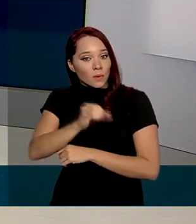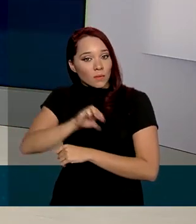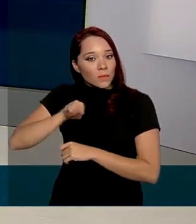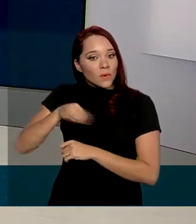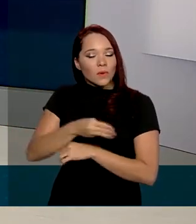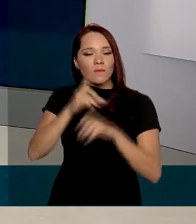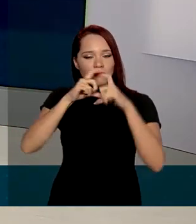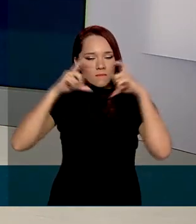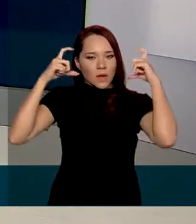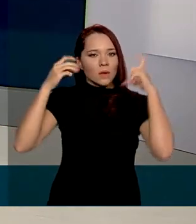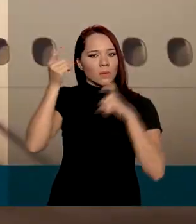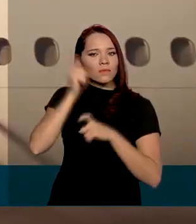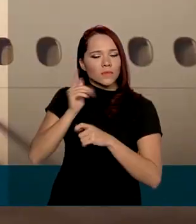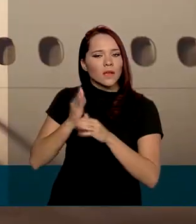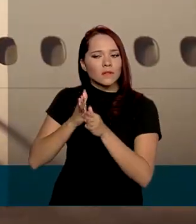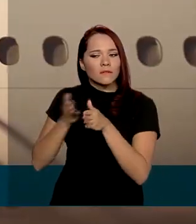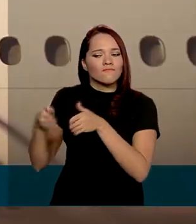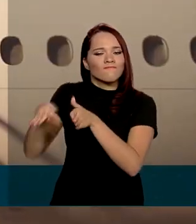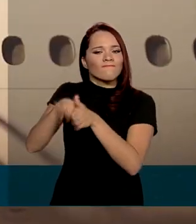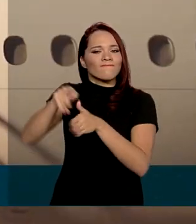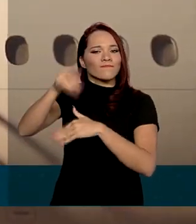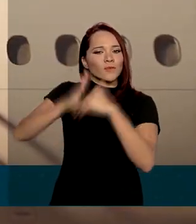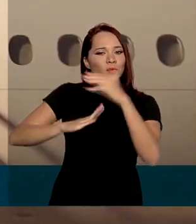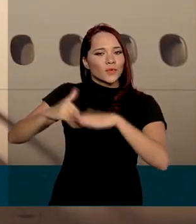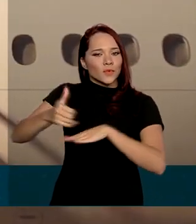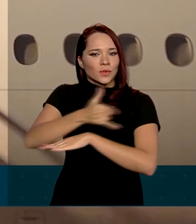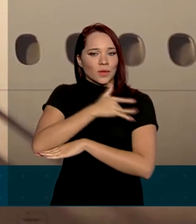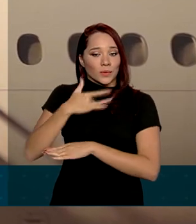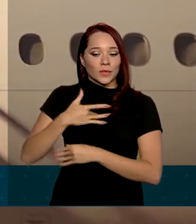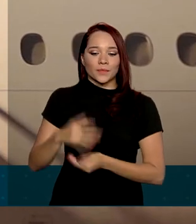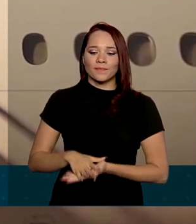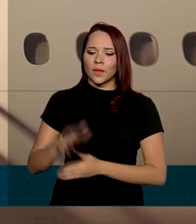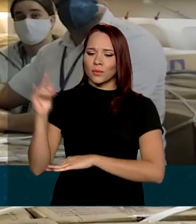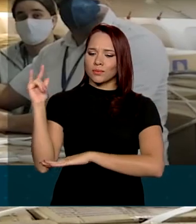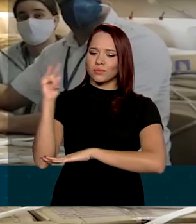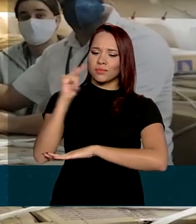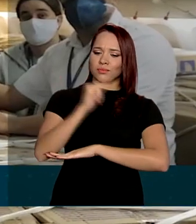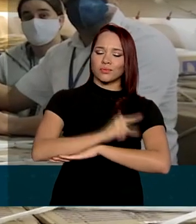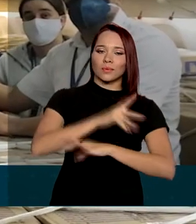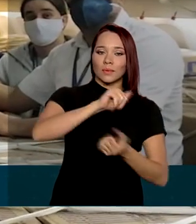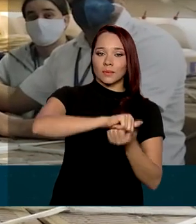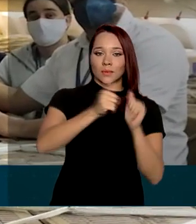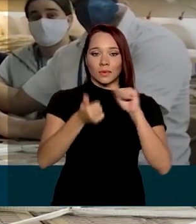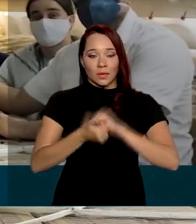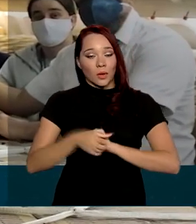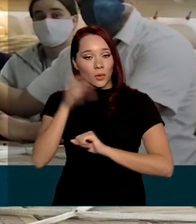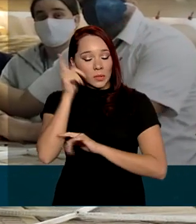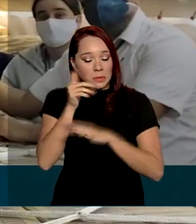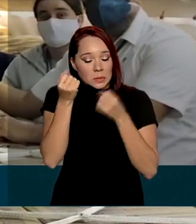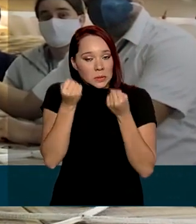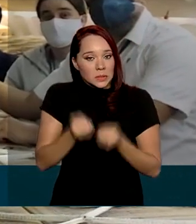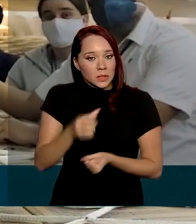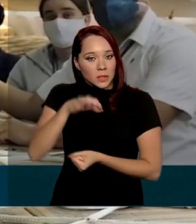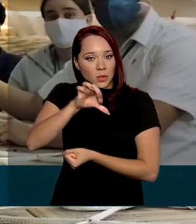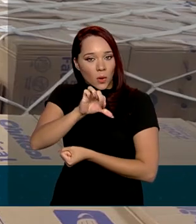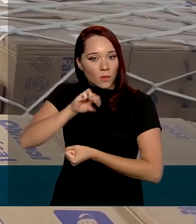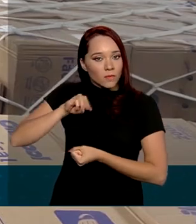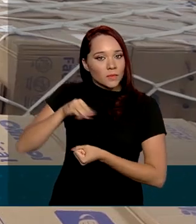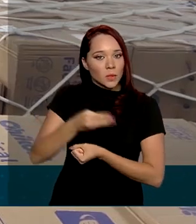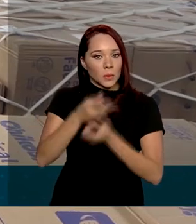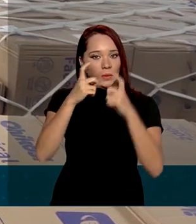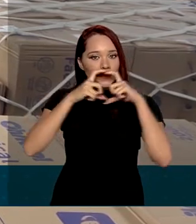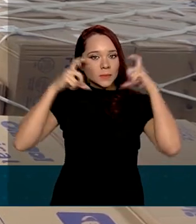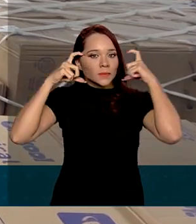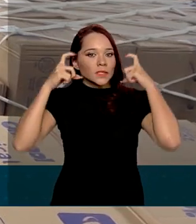profissionais de saúde. Um avião de passageiros que foi adaptado para o transporte da carga de 9 milhões de máscaras